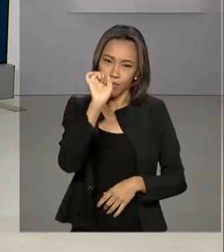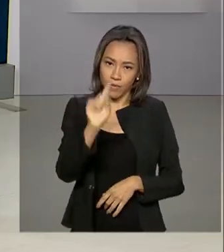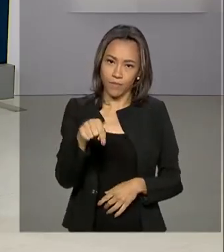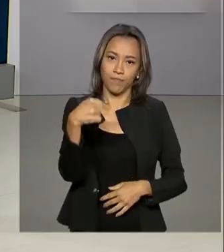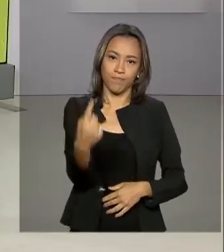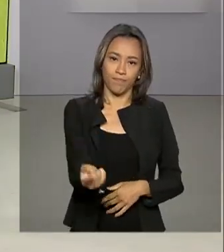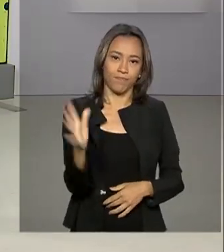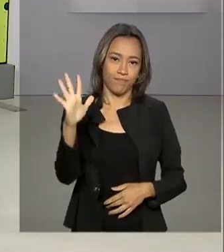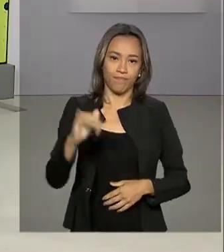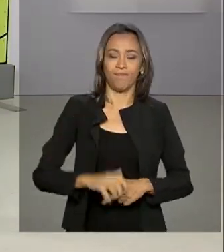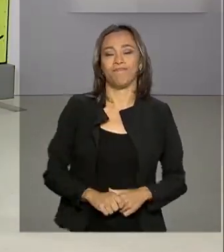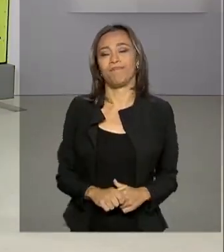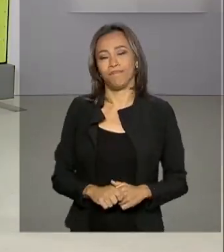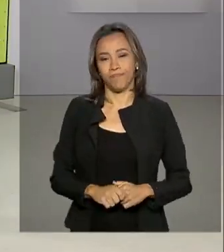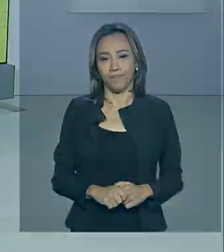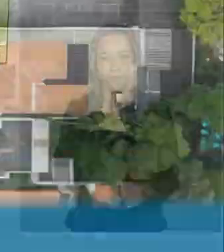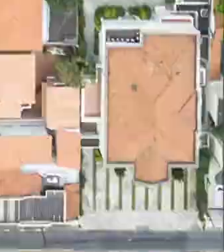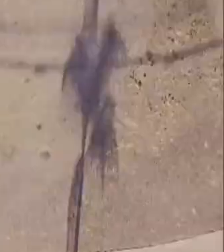próxima edição. Até lá!